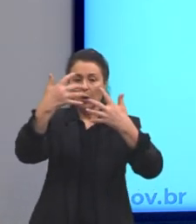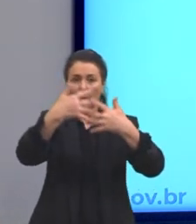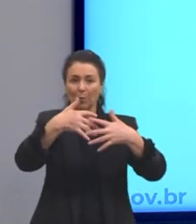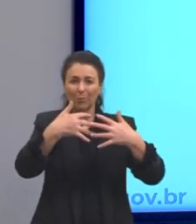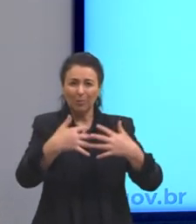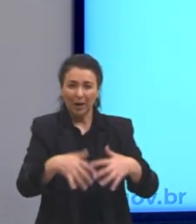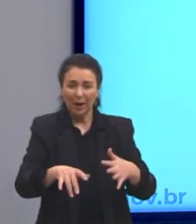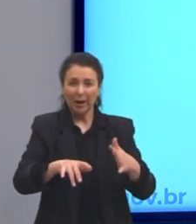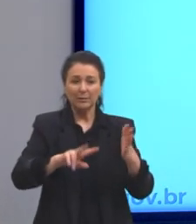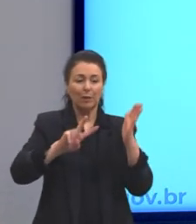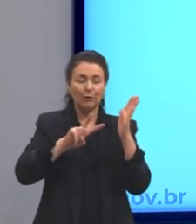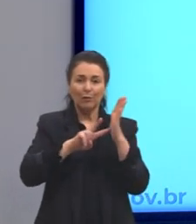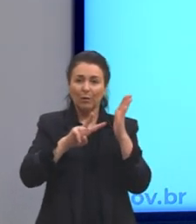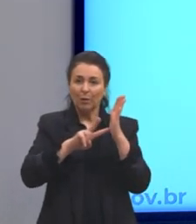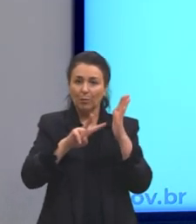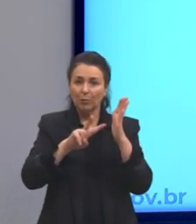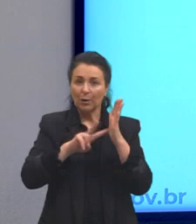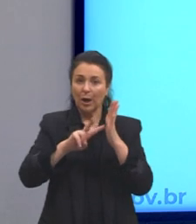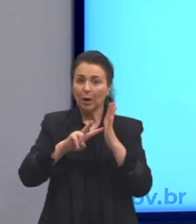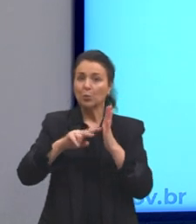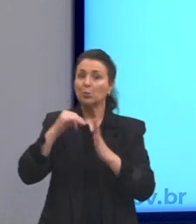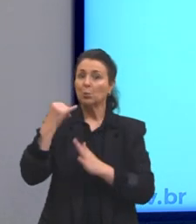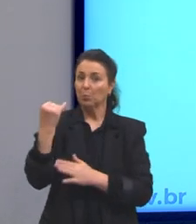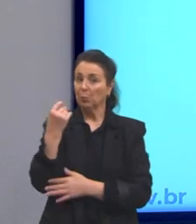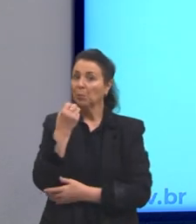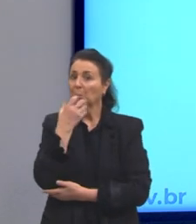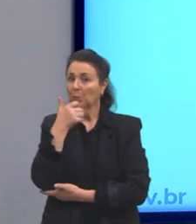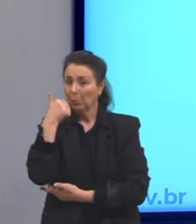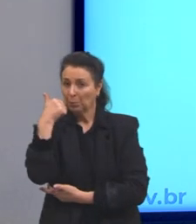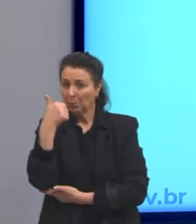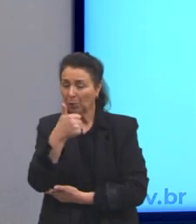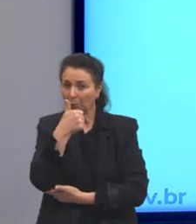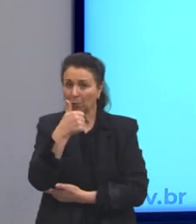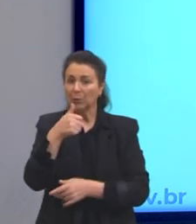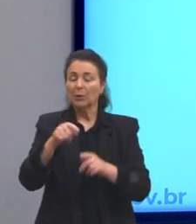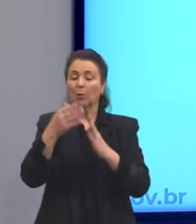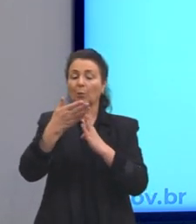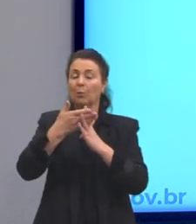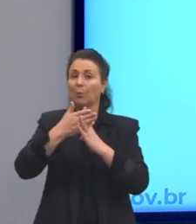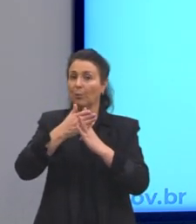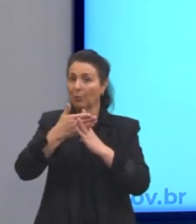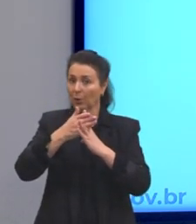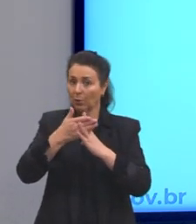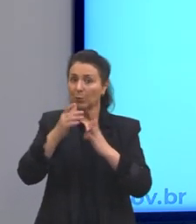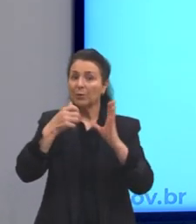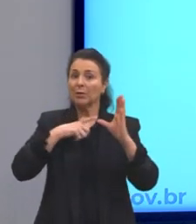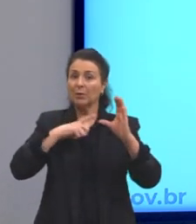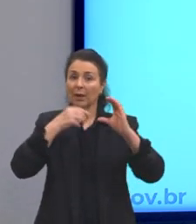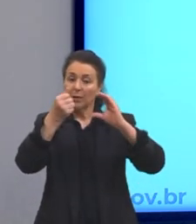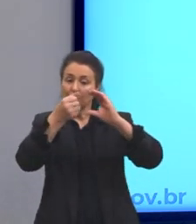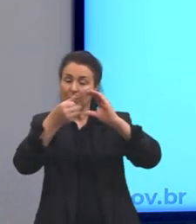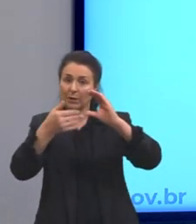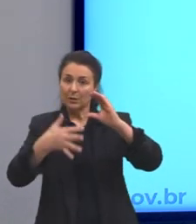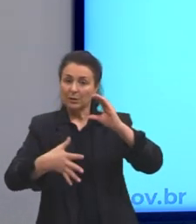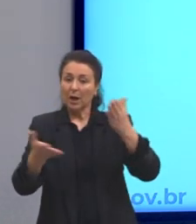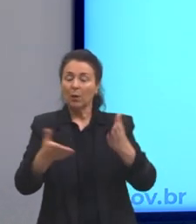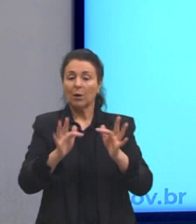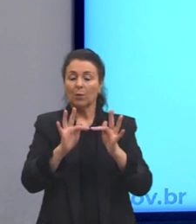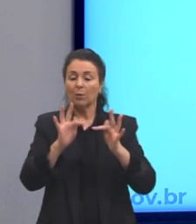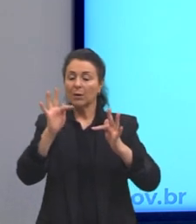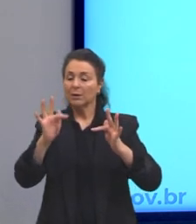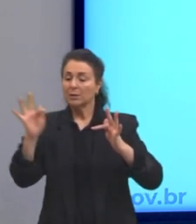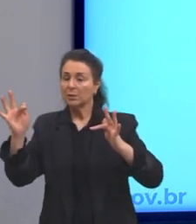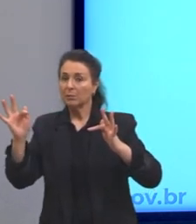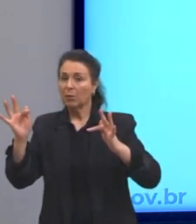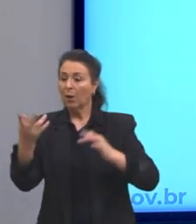vocabulário culto e construção de frases na ordem indireta. Então, o barroco tem essa característica. Já no arcadismo, é o